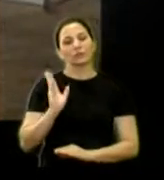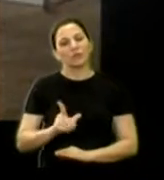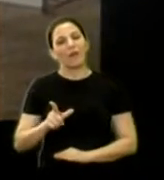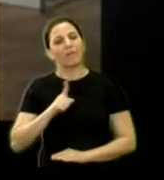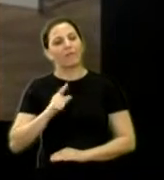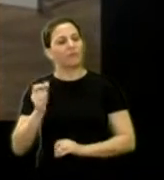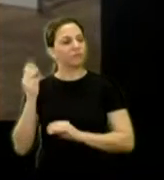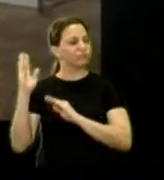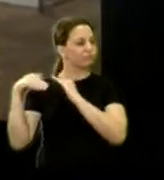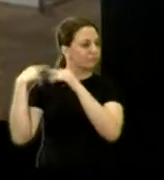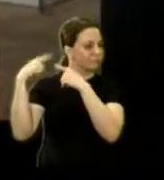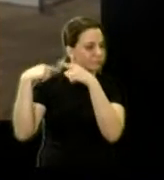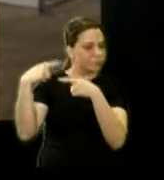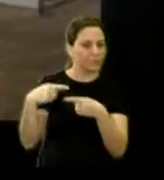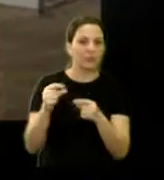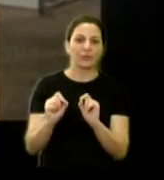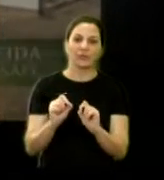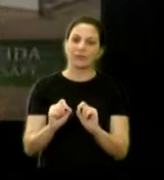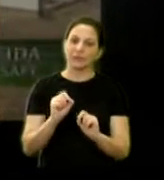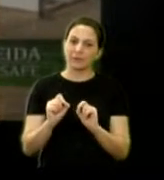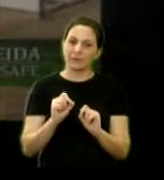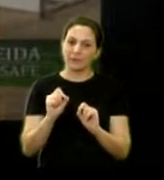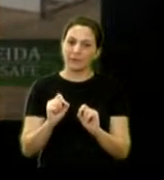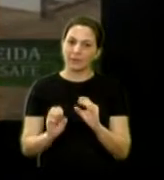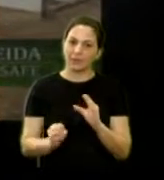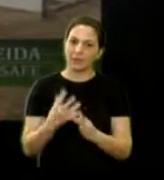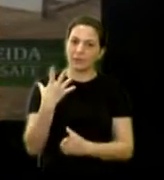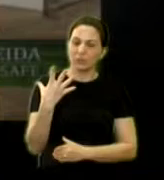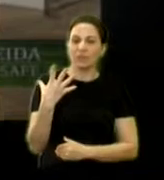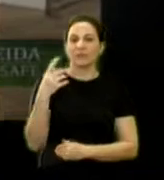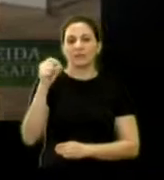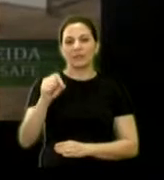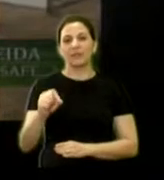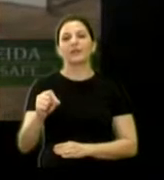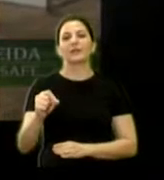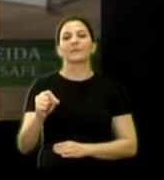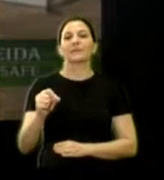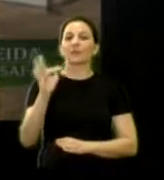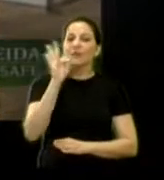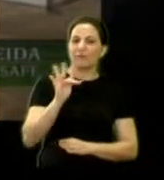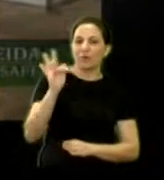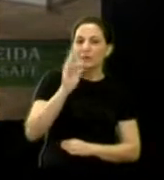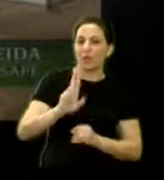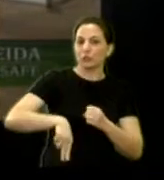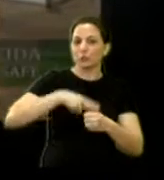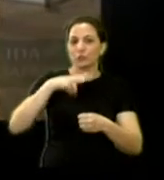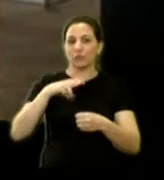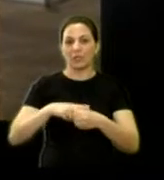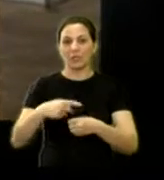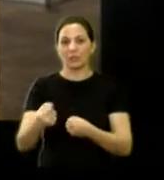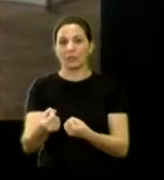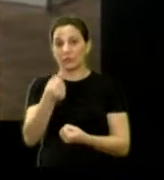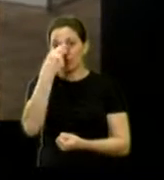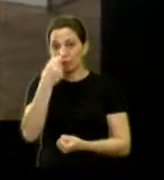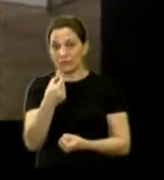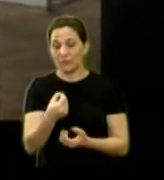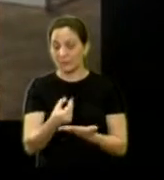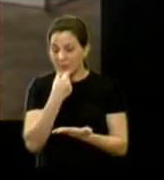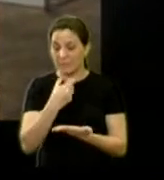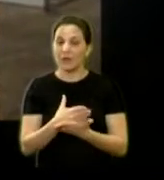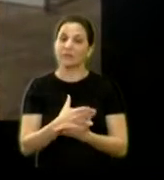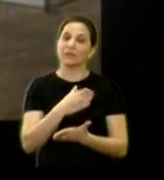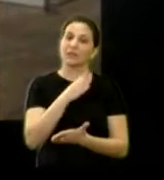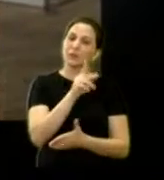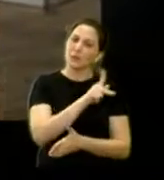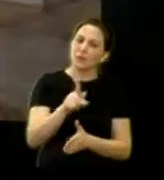há muitos anos e que é realizado pelos alunos da Faculdade de Ciência Farmacêutica da Unesp, em colaboração também com vários docentes.